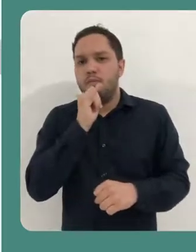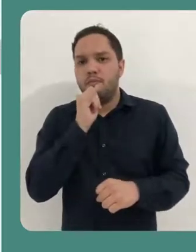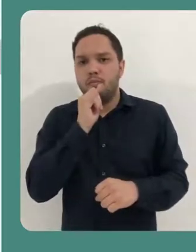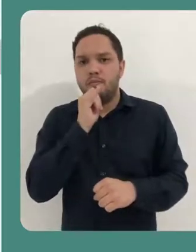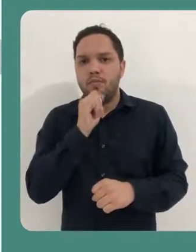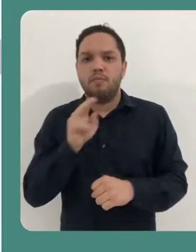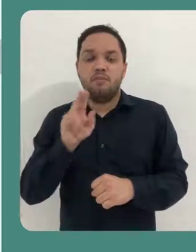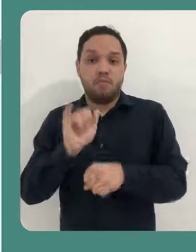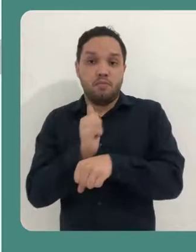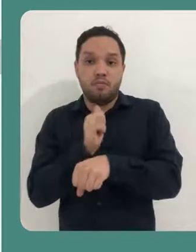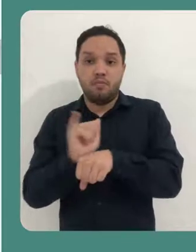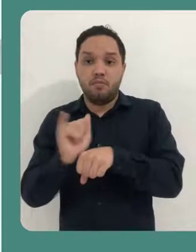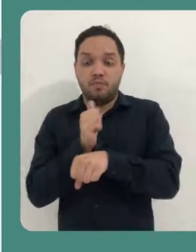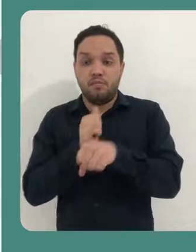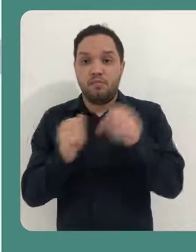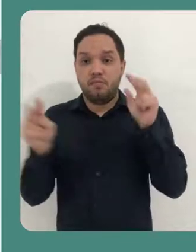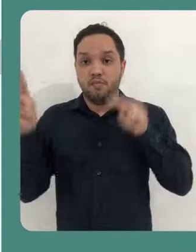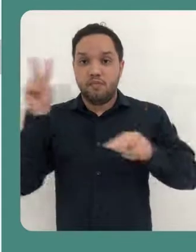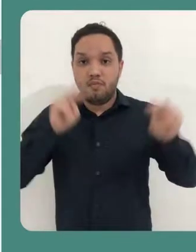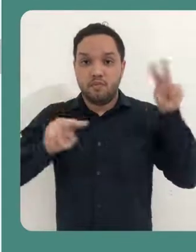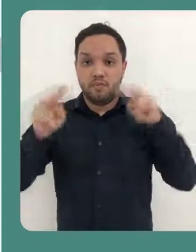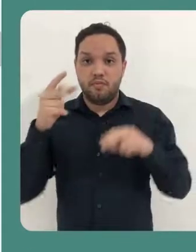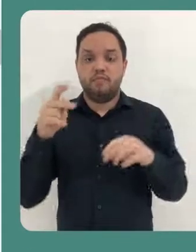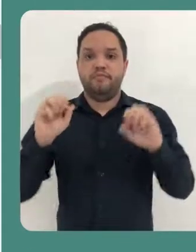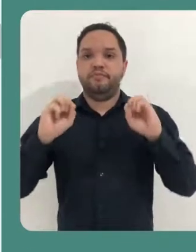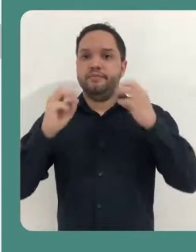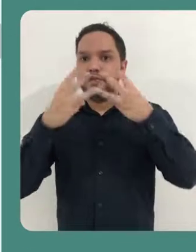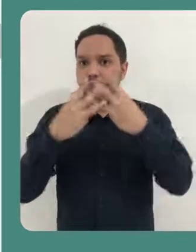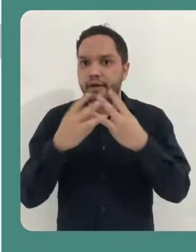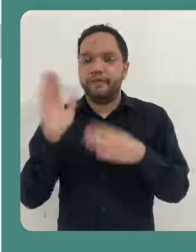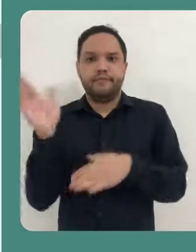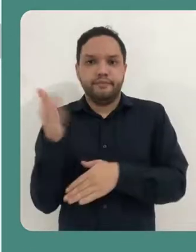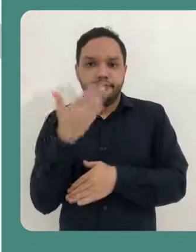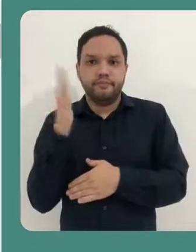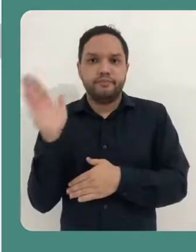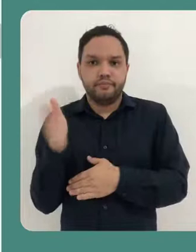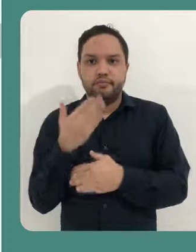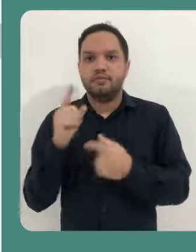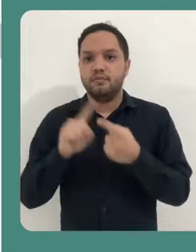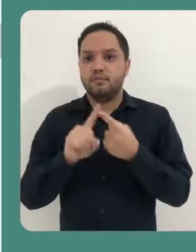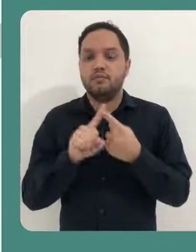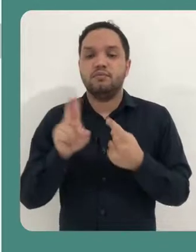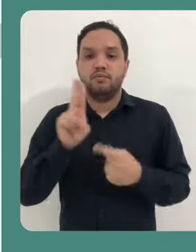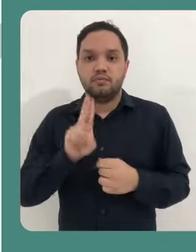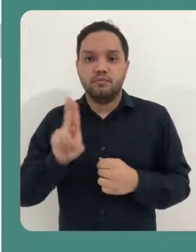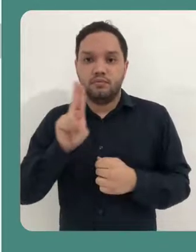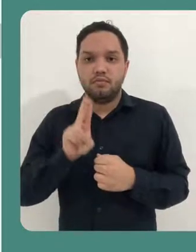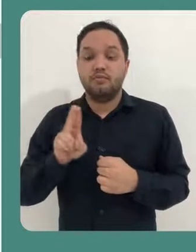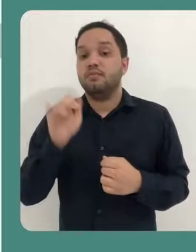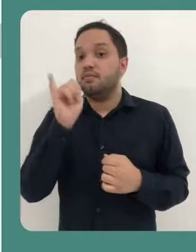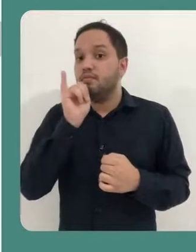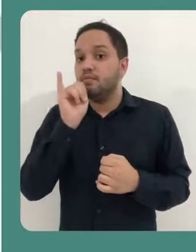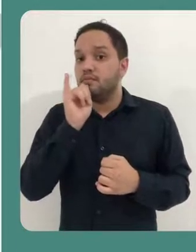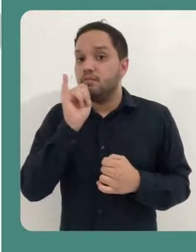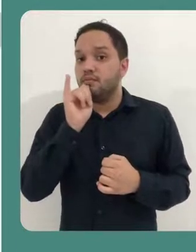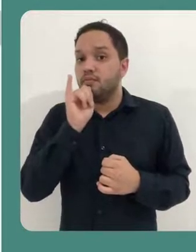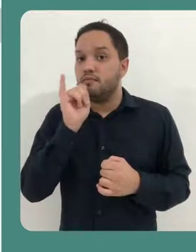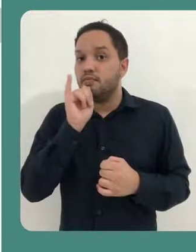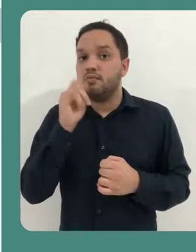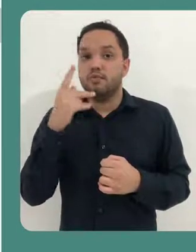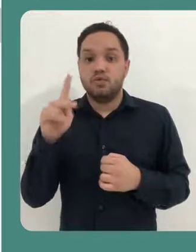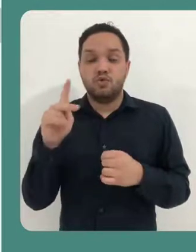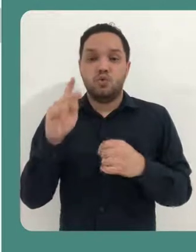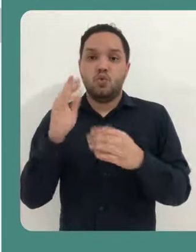pedagógicos. Você pode pensar em utilizar ele como um recurso visual nos seus slides. Você pode também